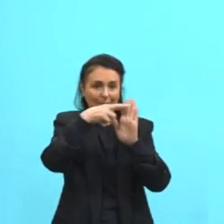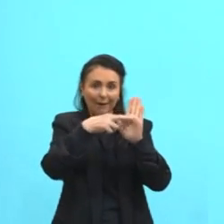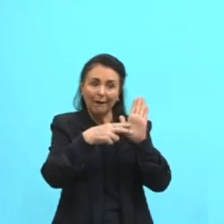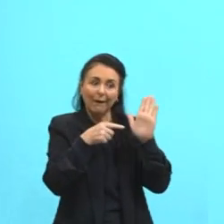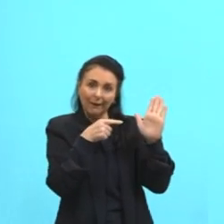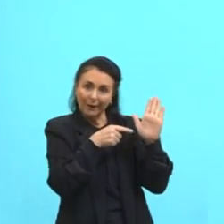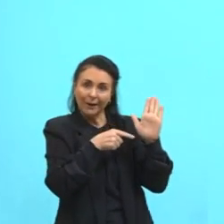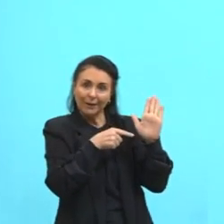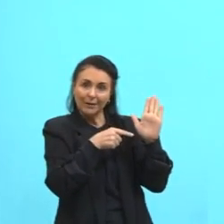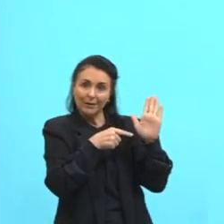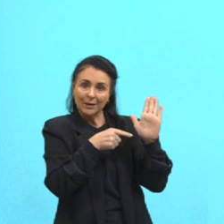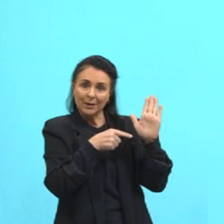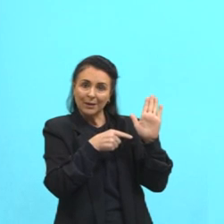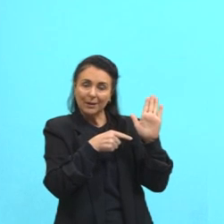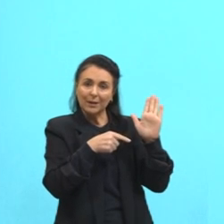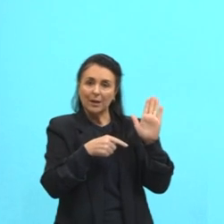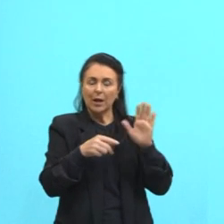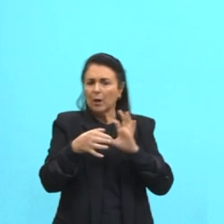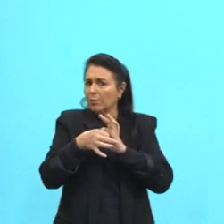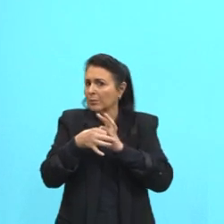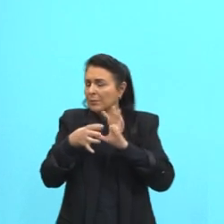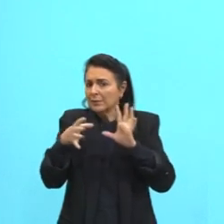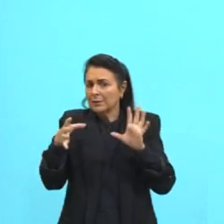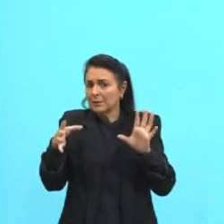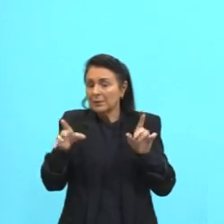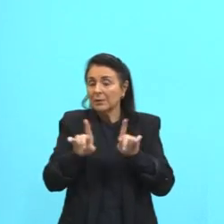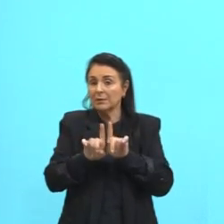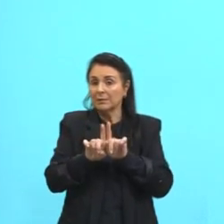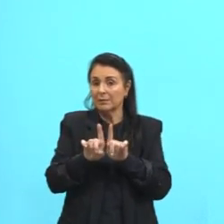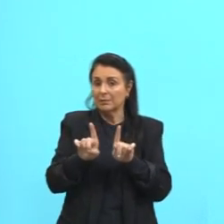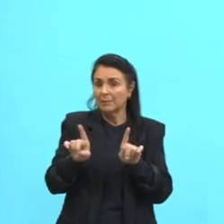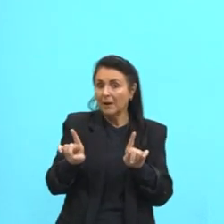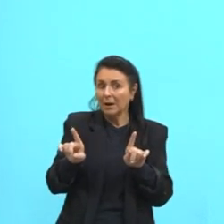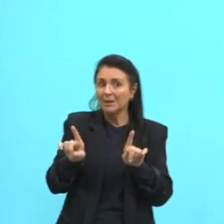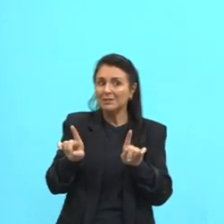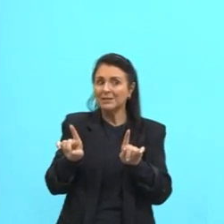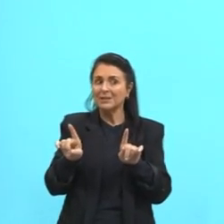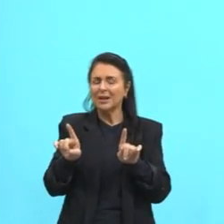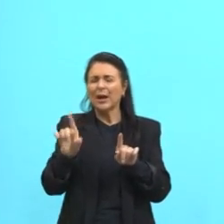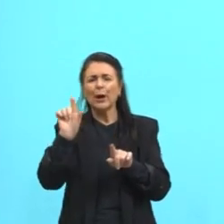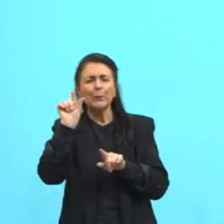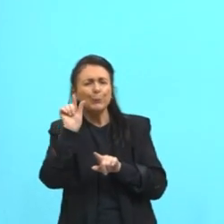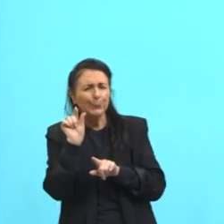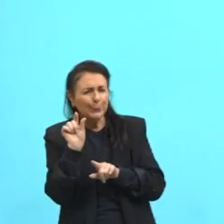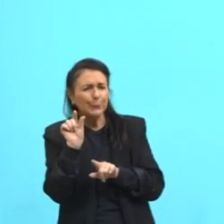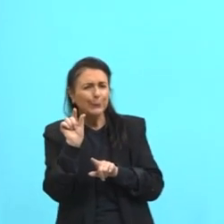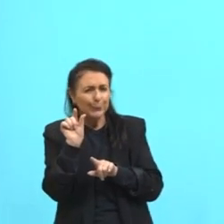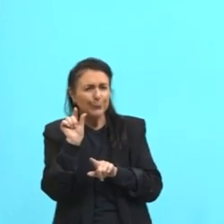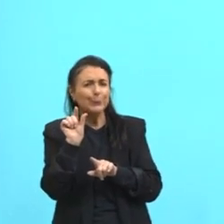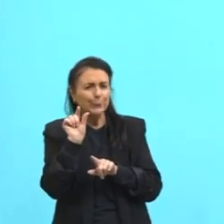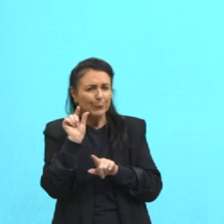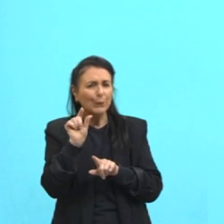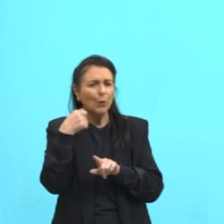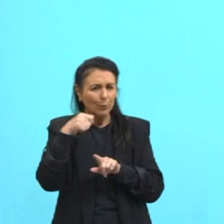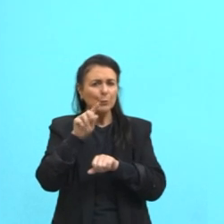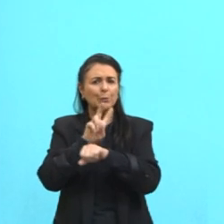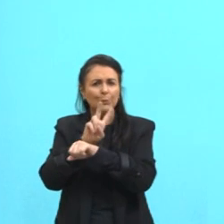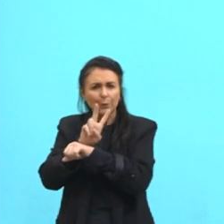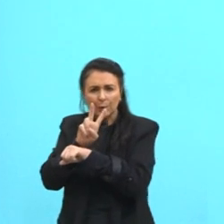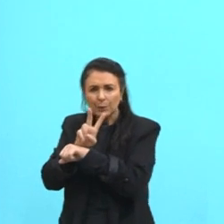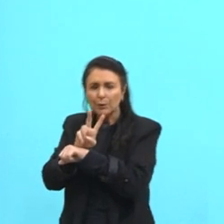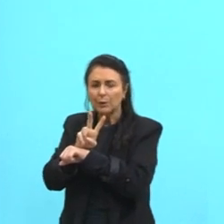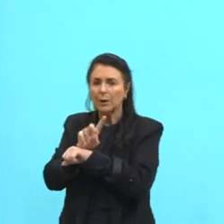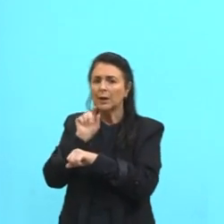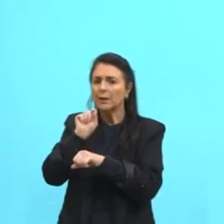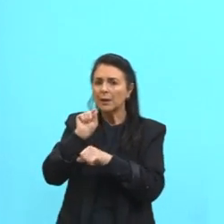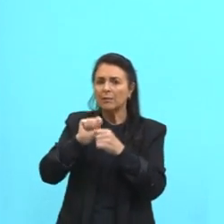Essa liberdade, ela é uma liberdade, assim, provisória. O leitor, por exemplo, que lê uma receita culinária, ele